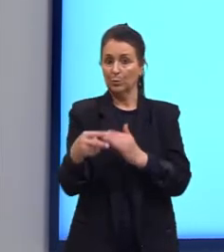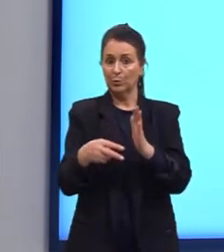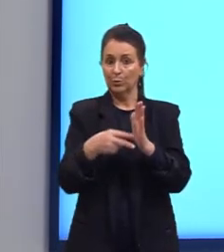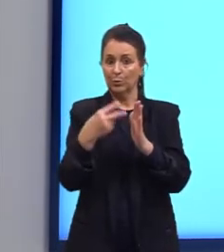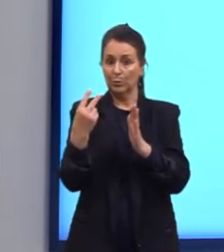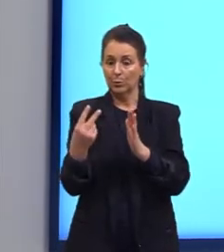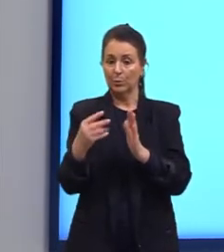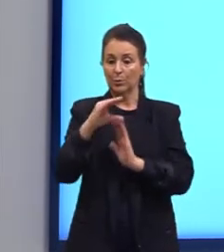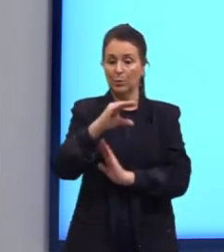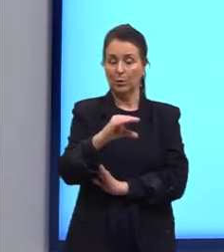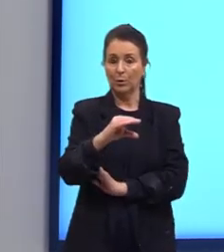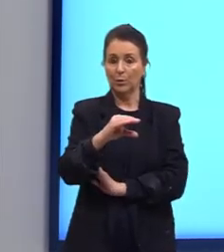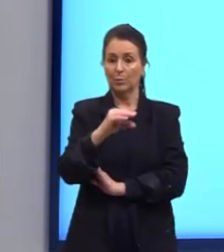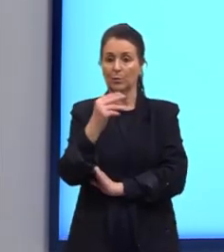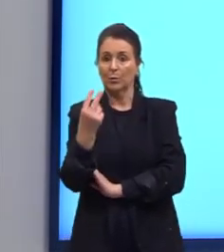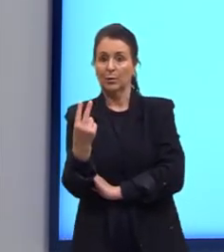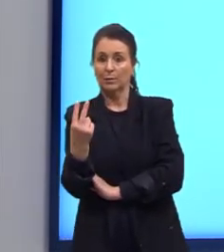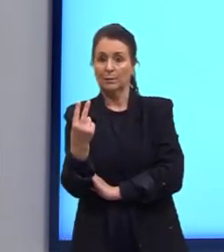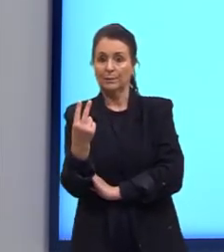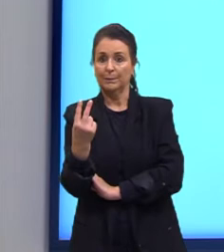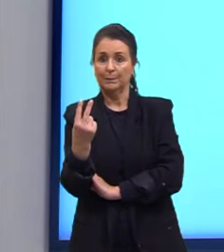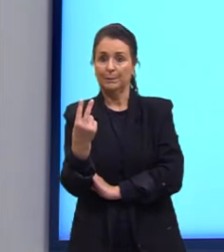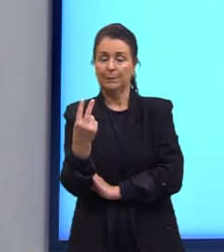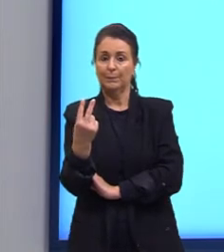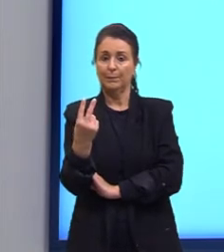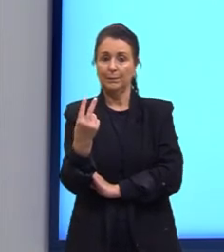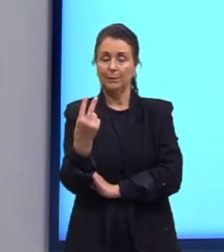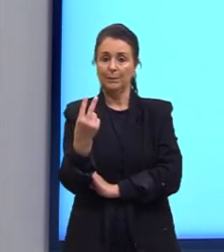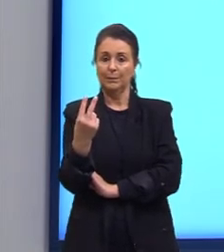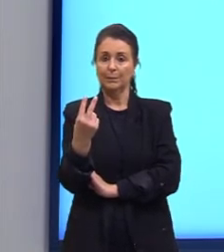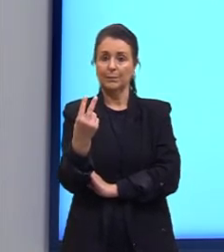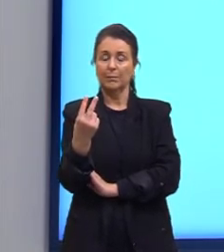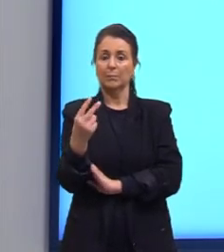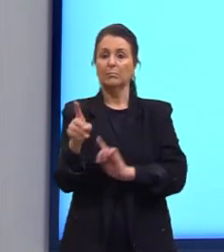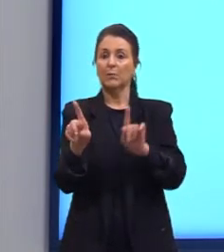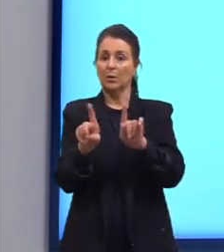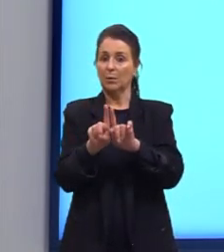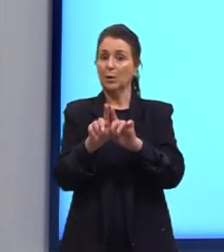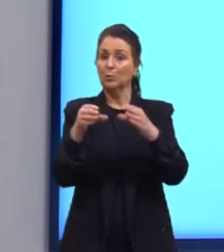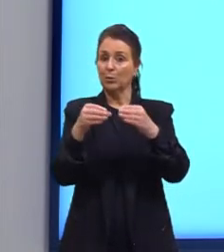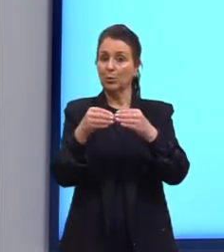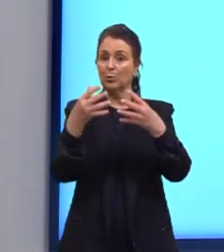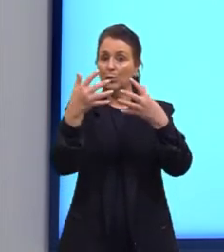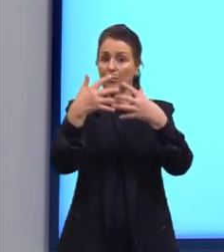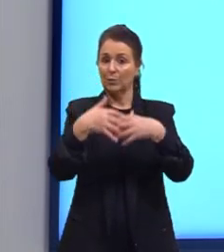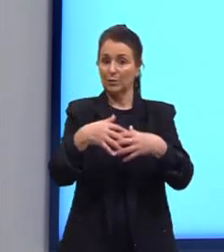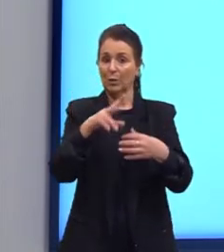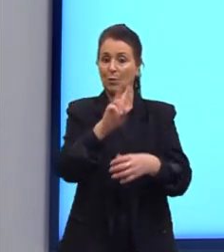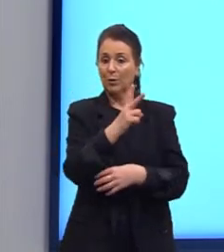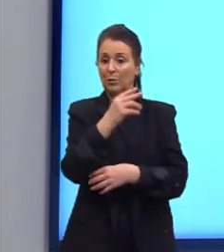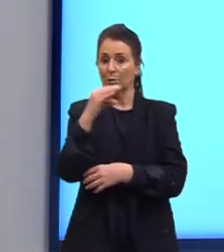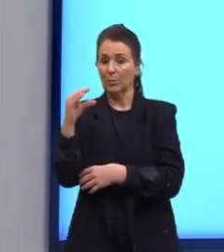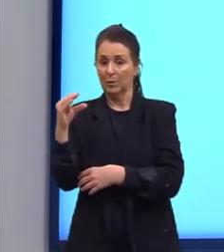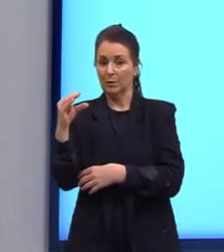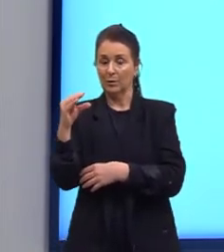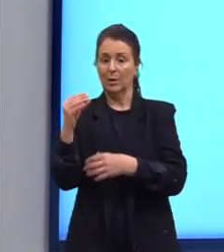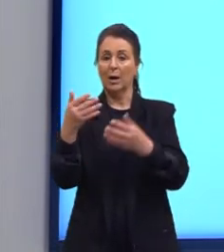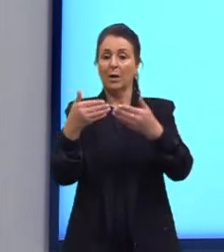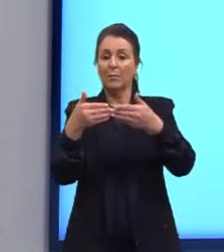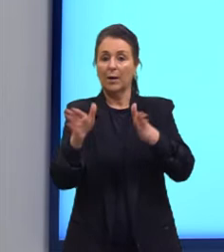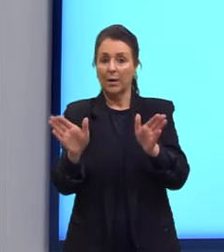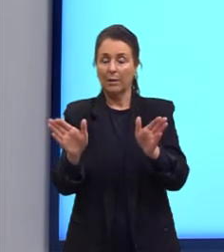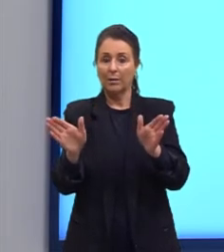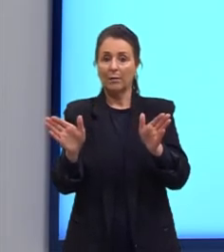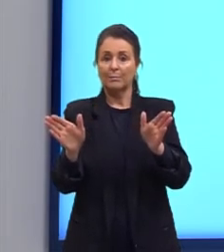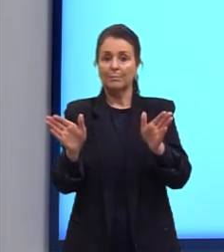no carbono 2. Então, é o mesmo grupo funcional, são hidrocarbonetos, as cadeias são abertas, são